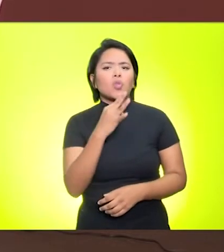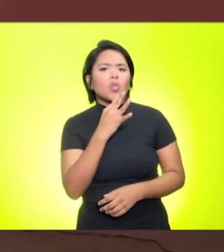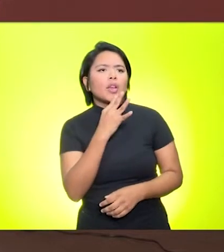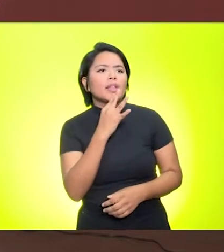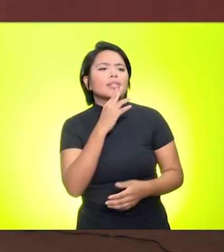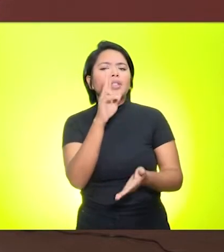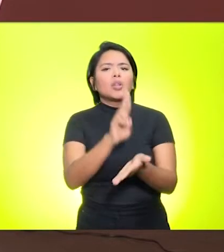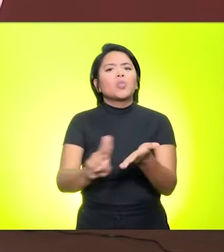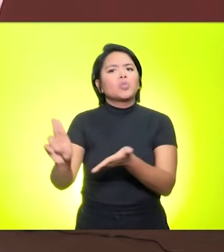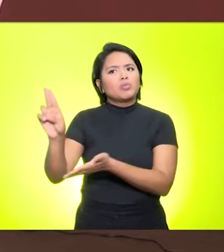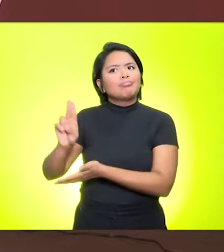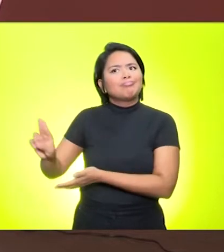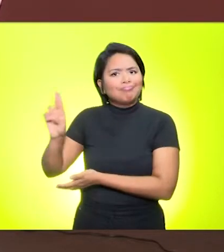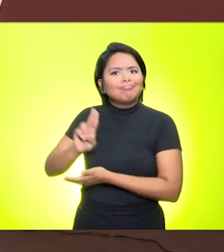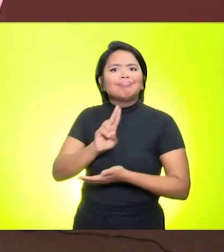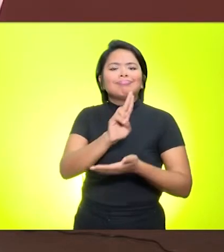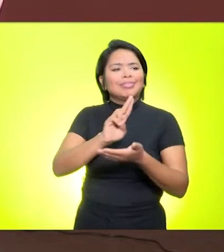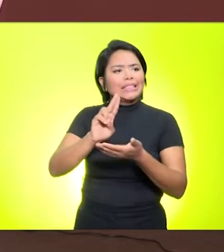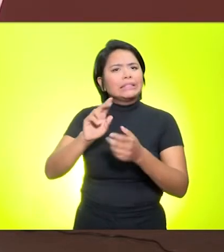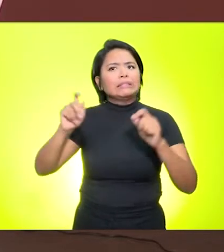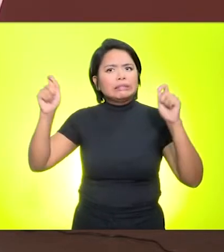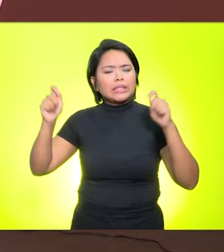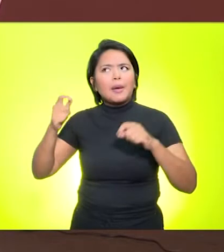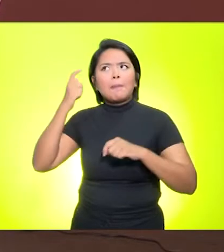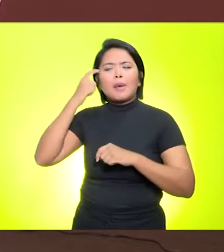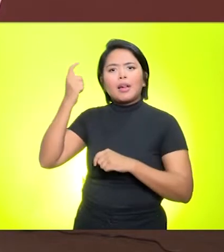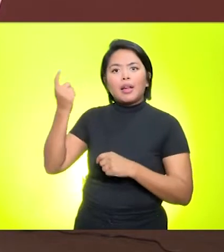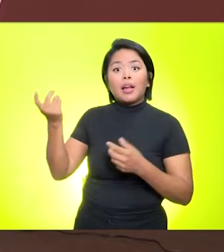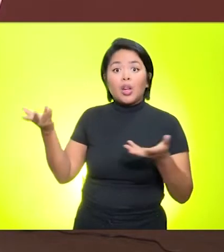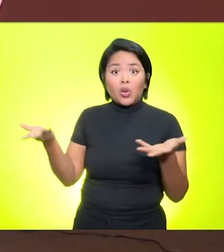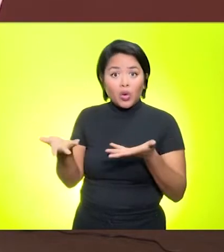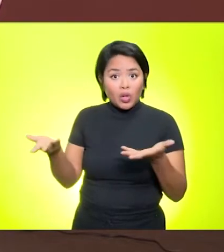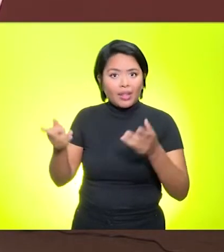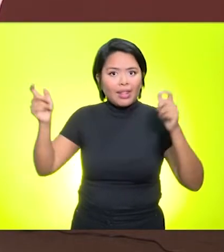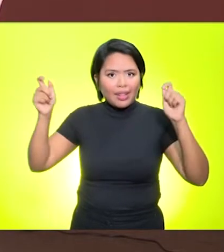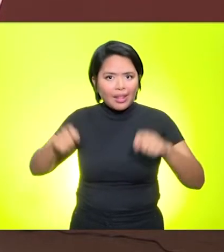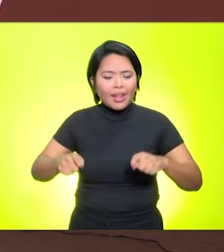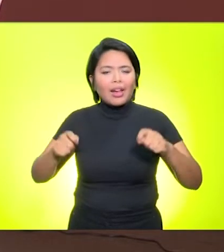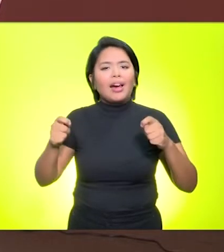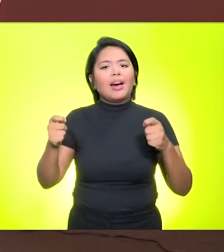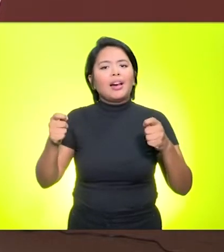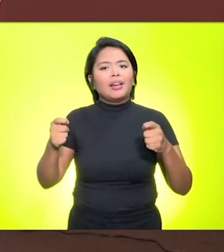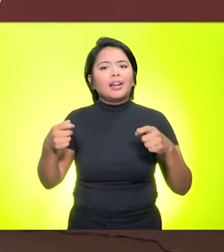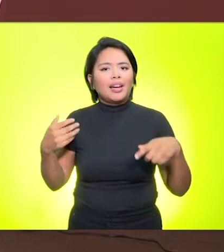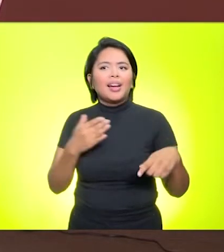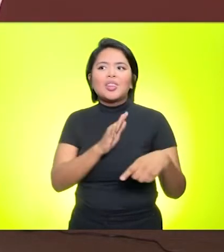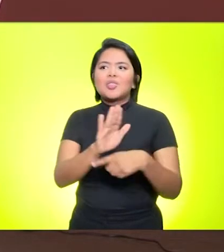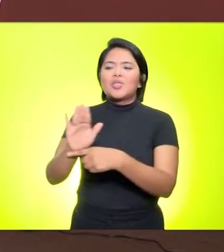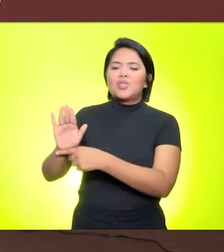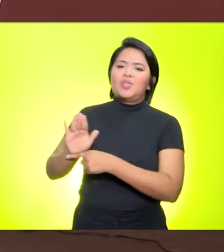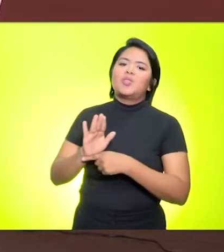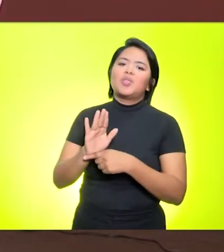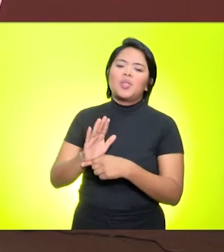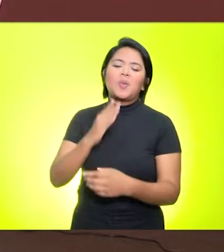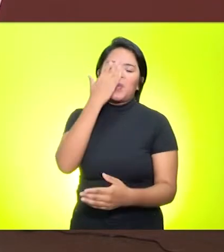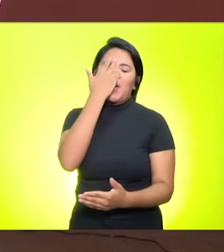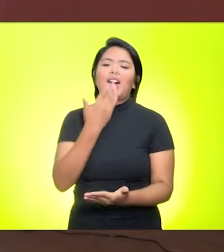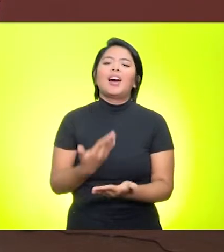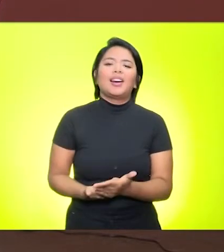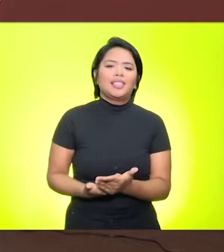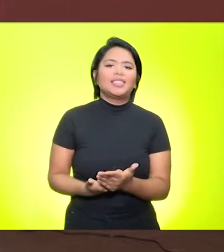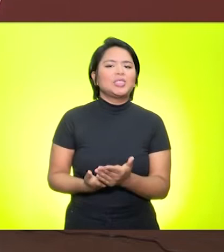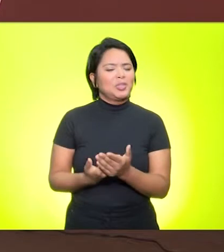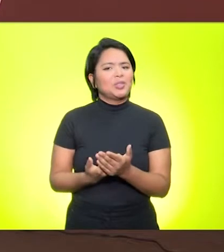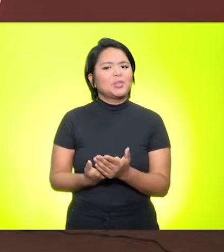alunos, e viram que esses recursos, eles podem, de fato, trazer benefícios, eu acredito que